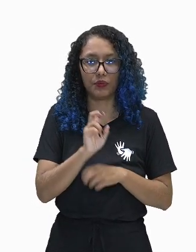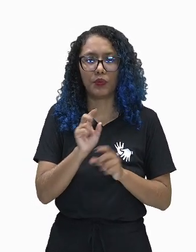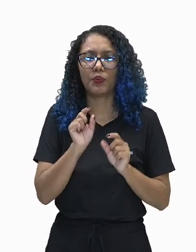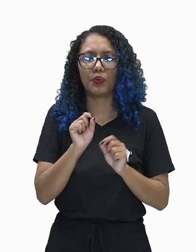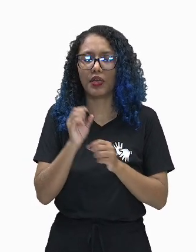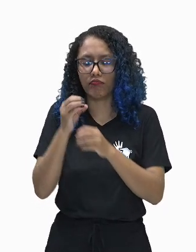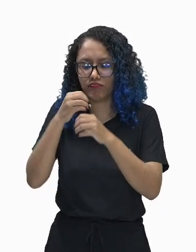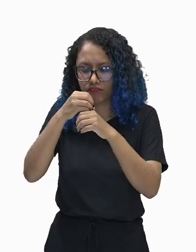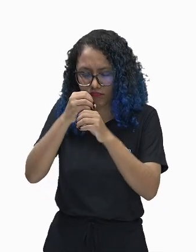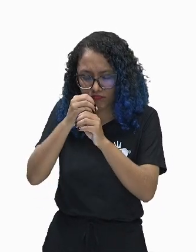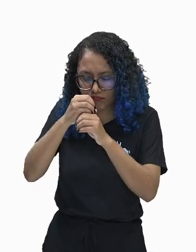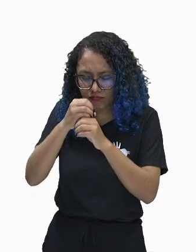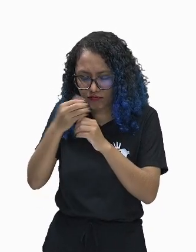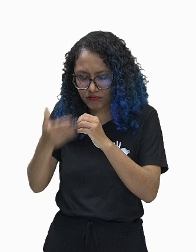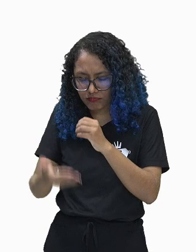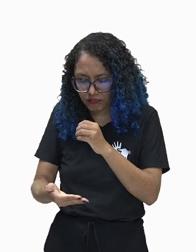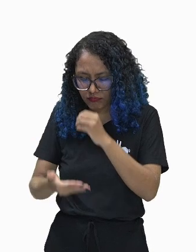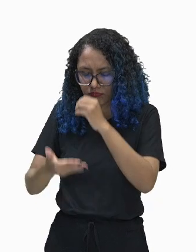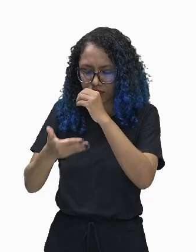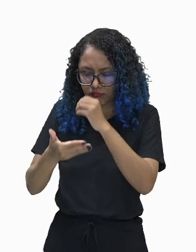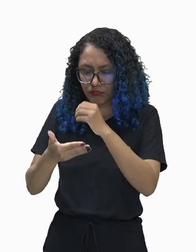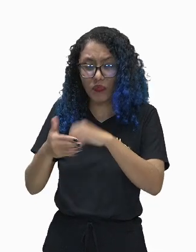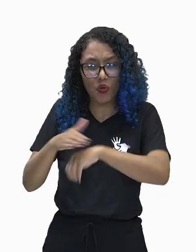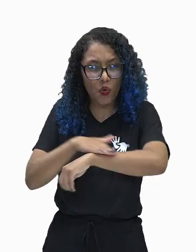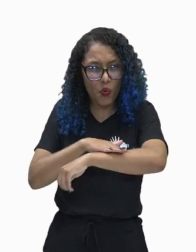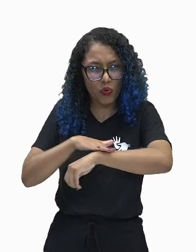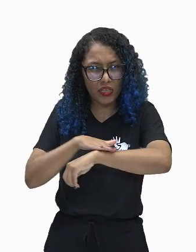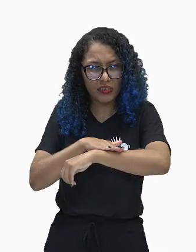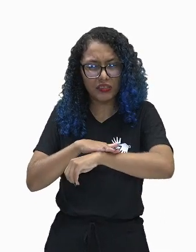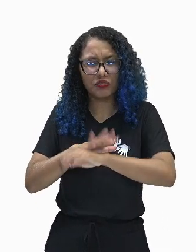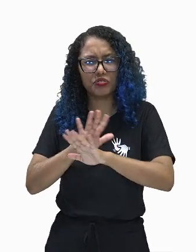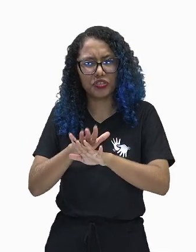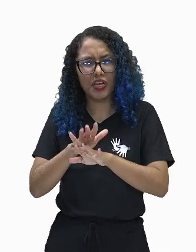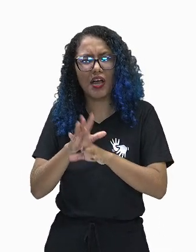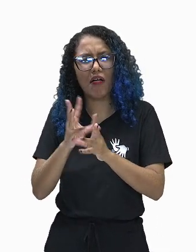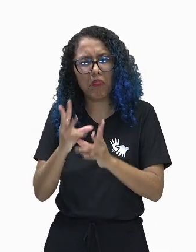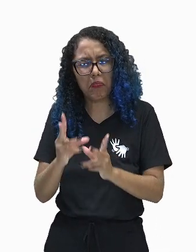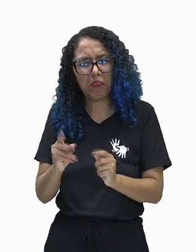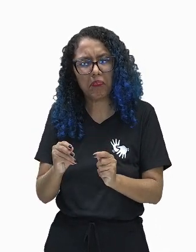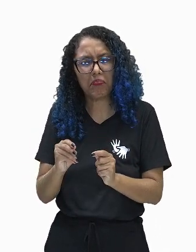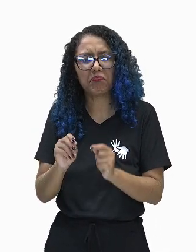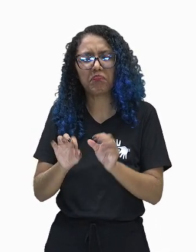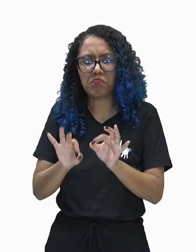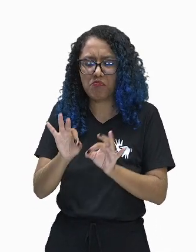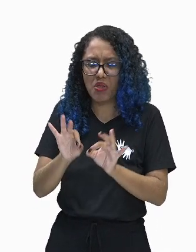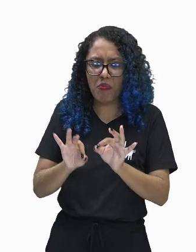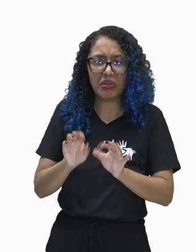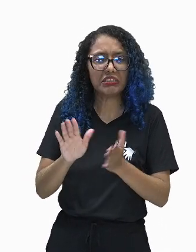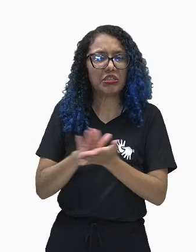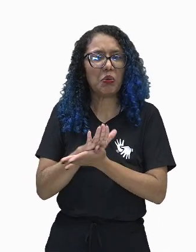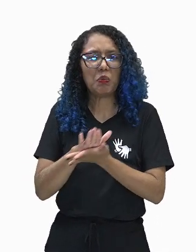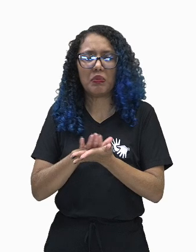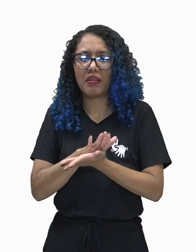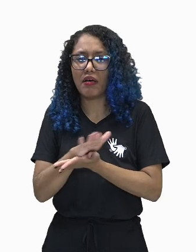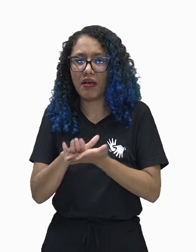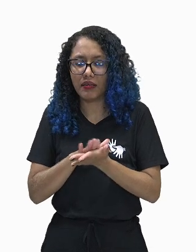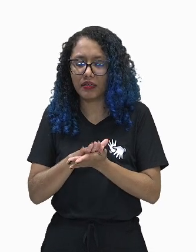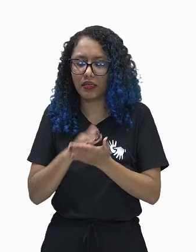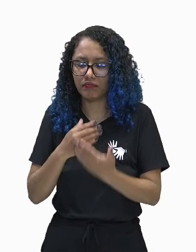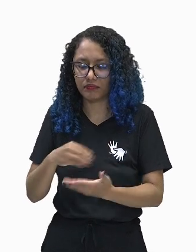uma amostra de tecido já morto, sem qualquer tipo de preparação elaborada. Então, quando ele